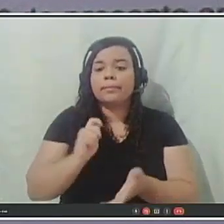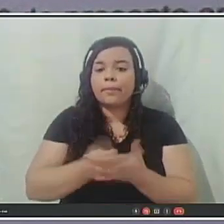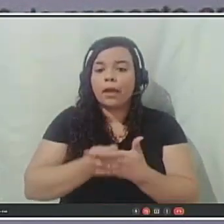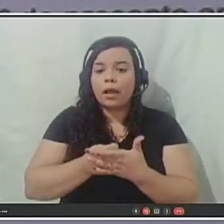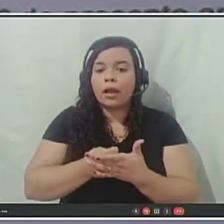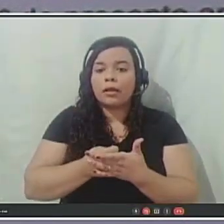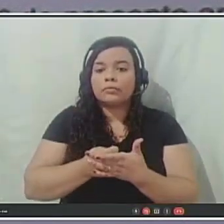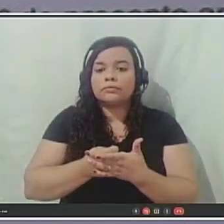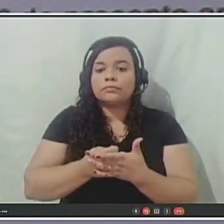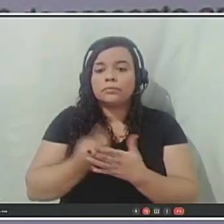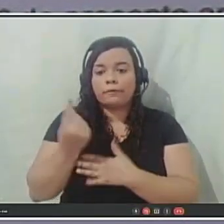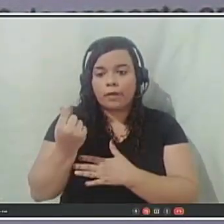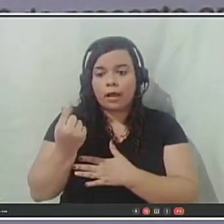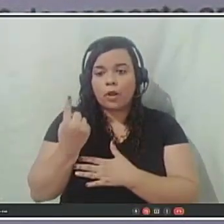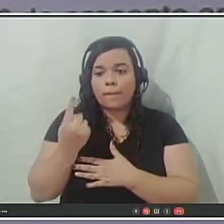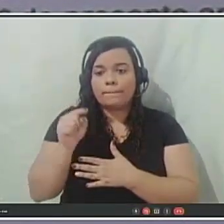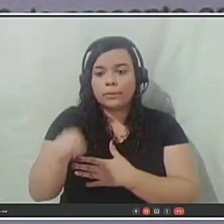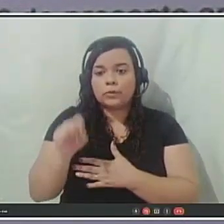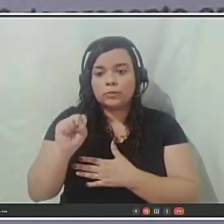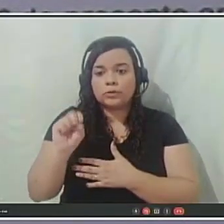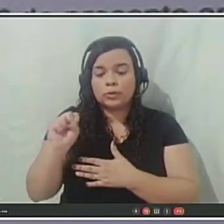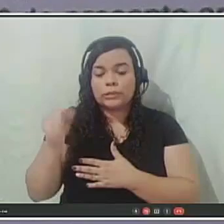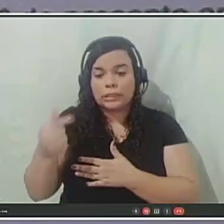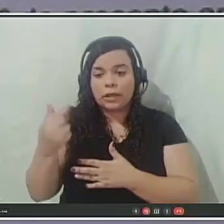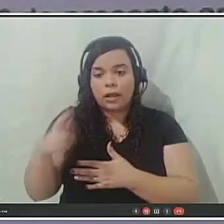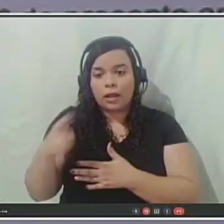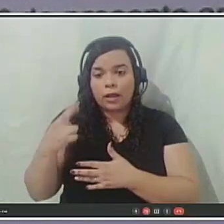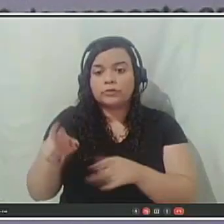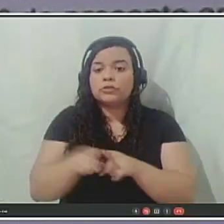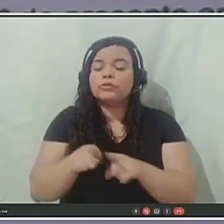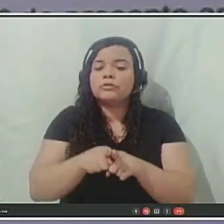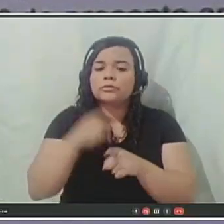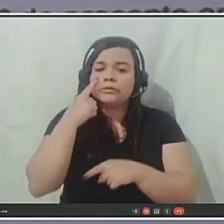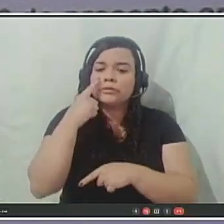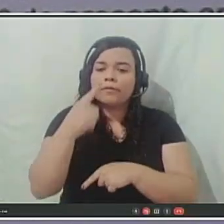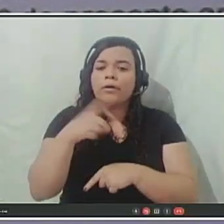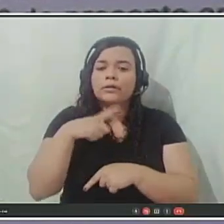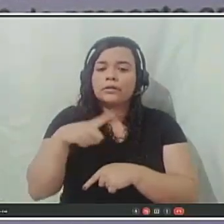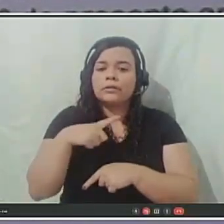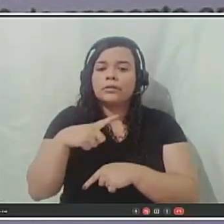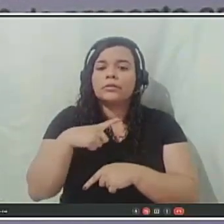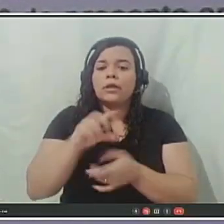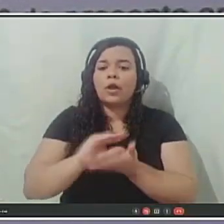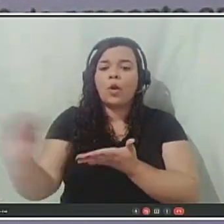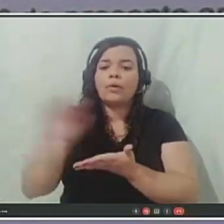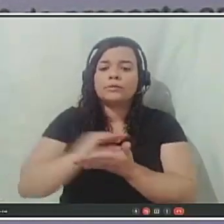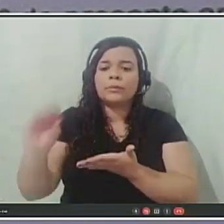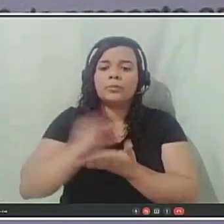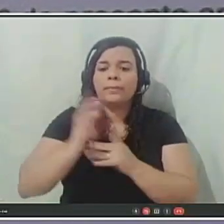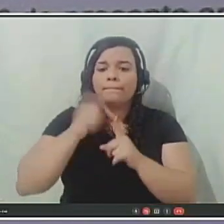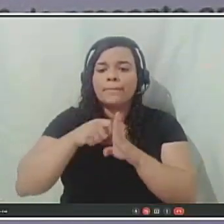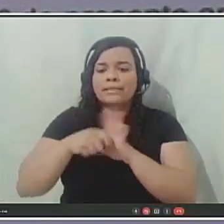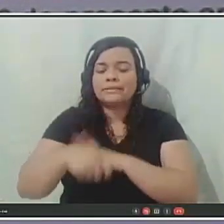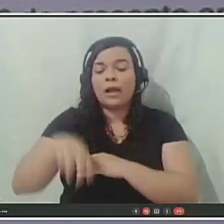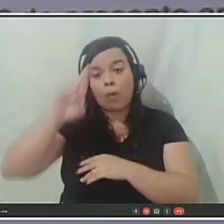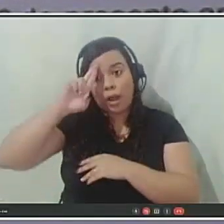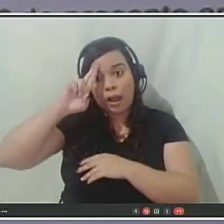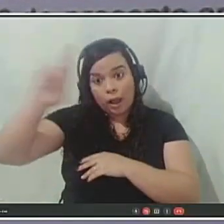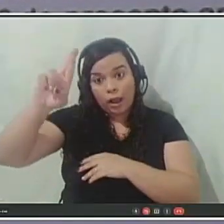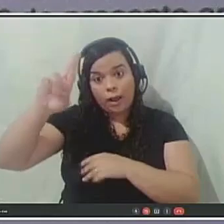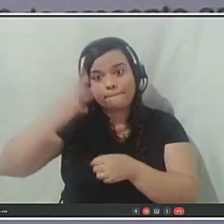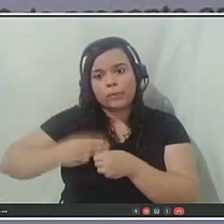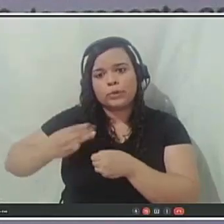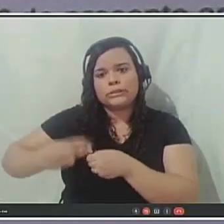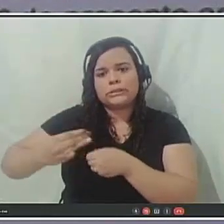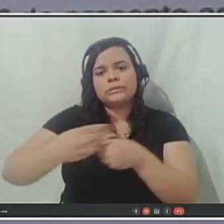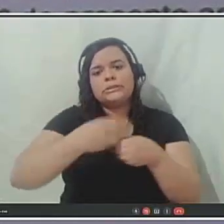No inciso 2, nós temos a contribuição suplementar mensal de responsabilidade do município para